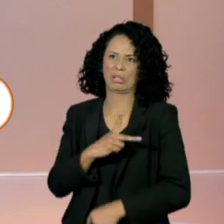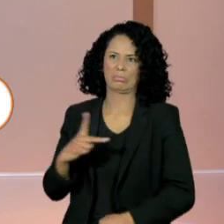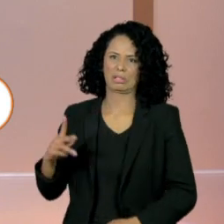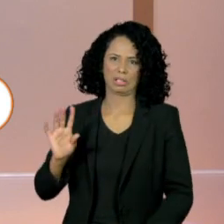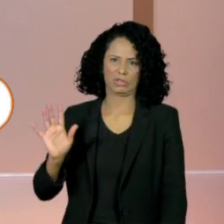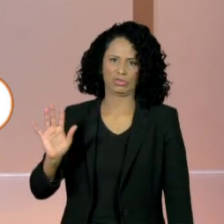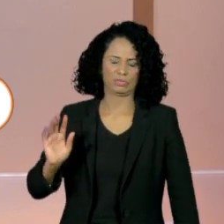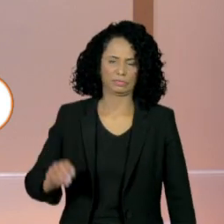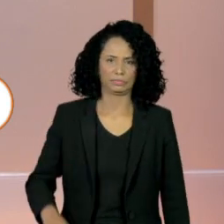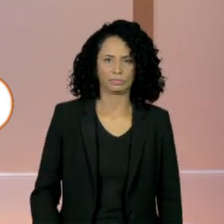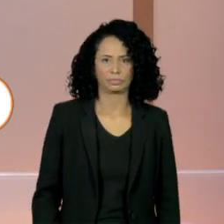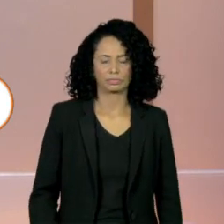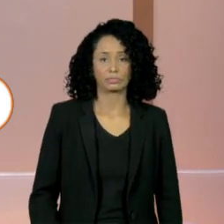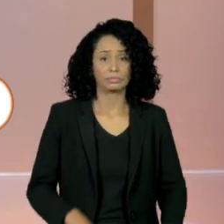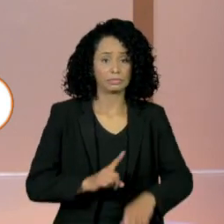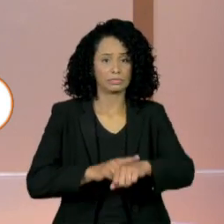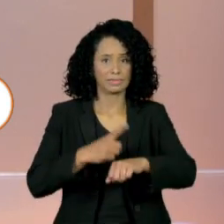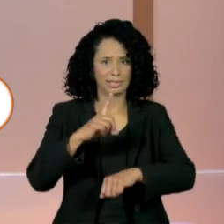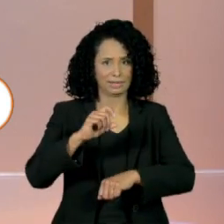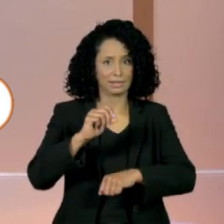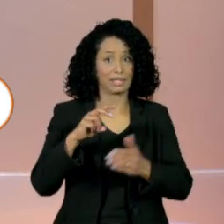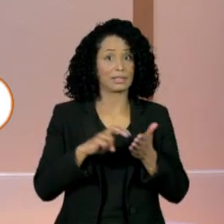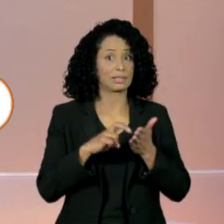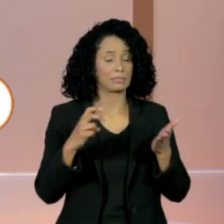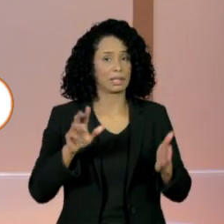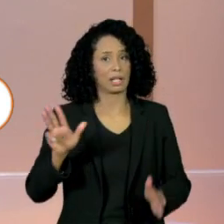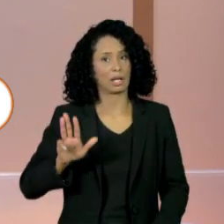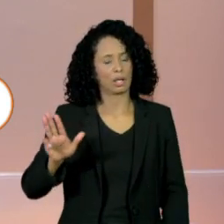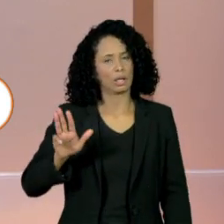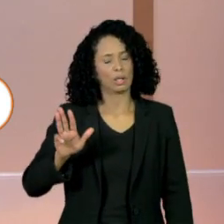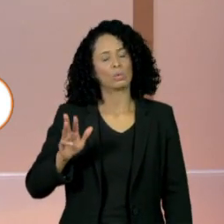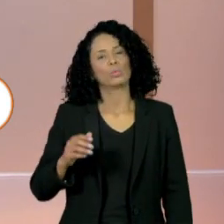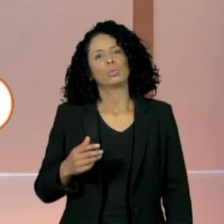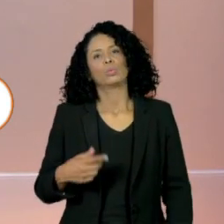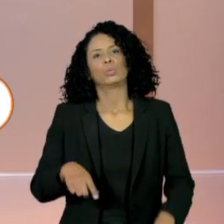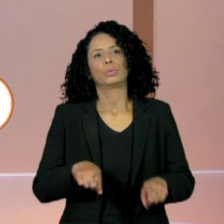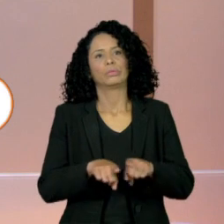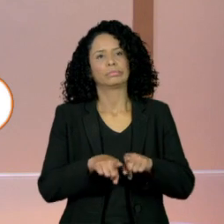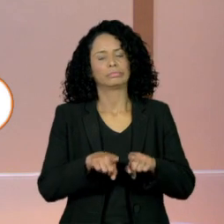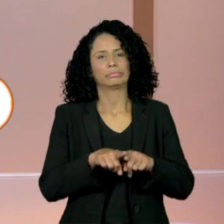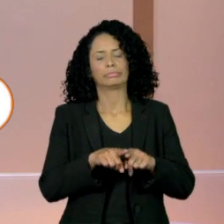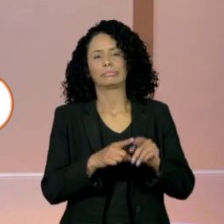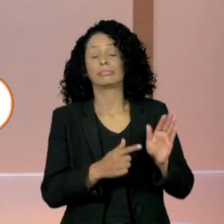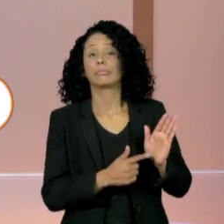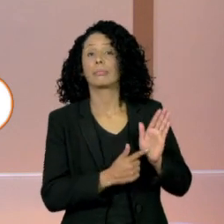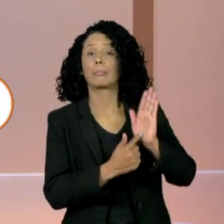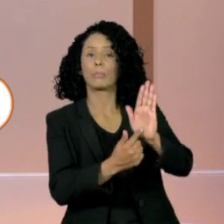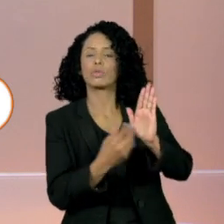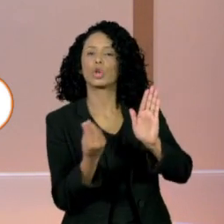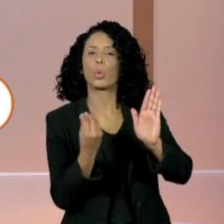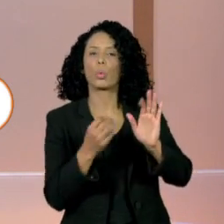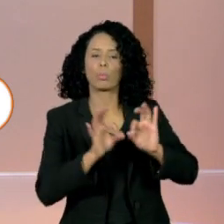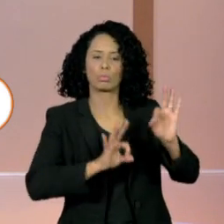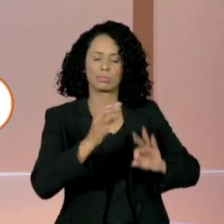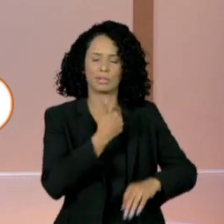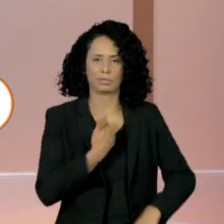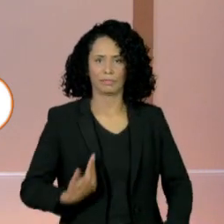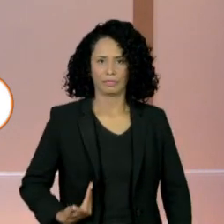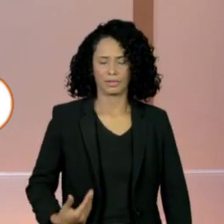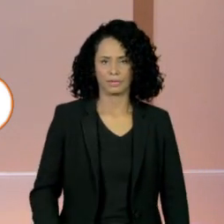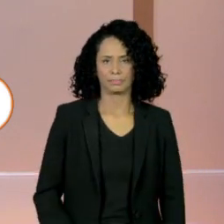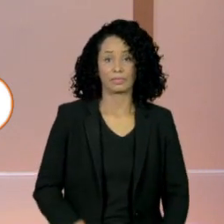E daqui a pouco, às 10 da manhã, Lula e Alckmin lançam em São Paulo as diretrizes do plano de governo. Agora são